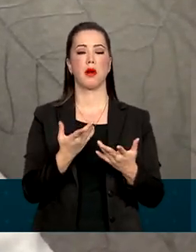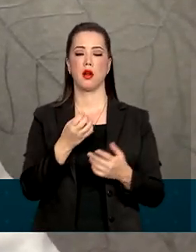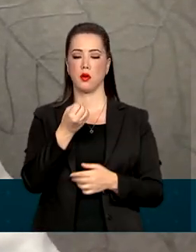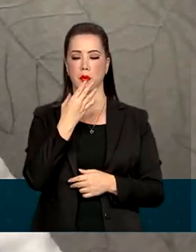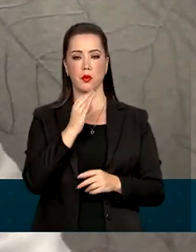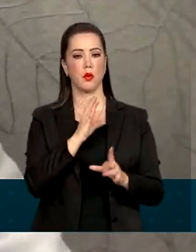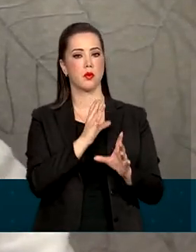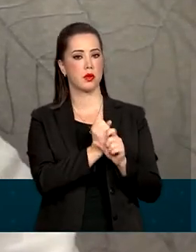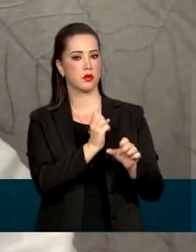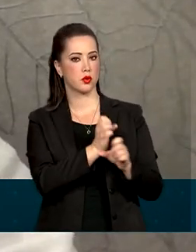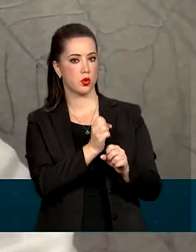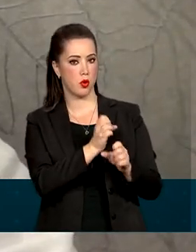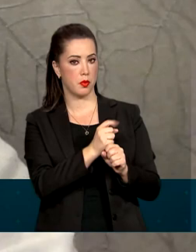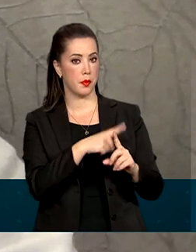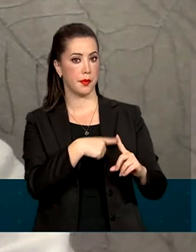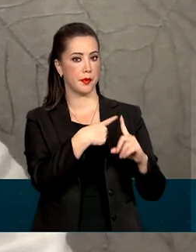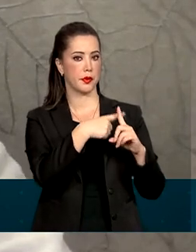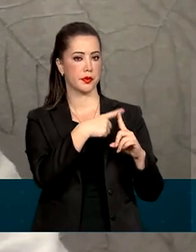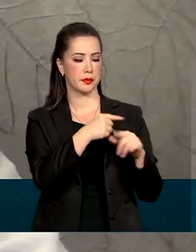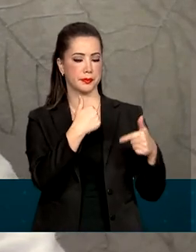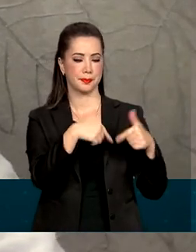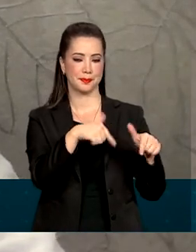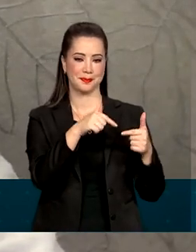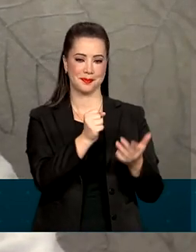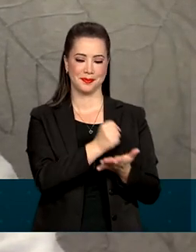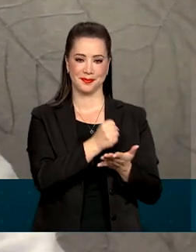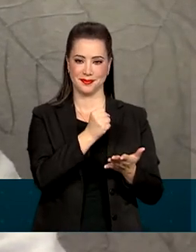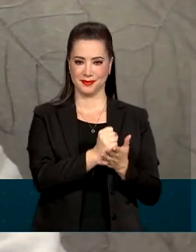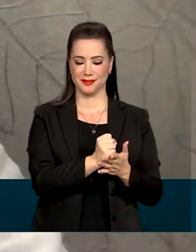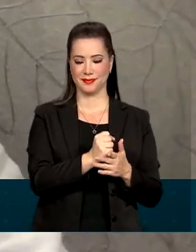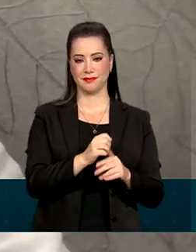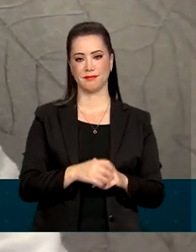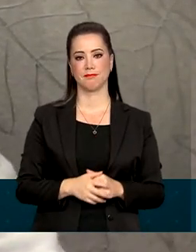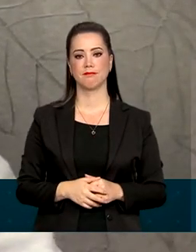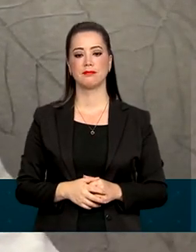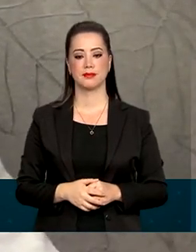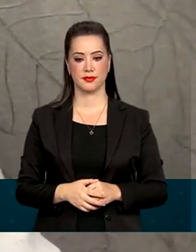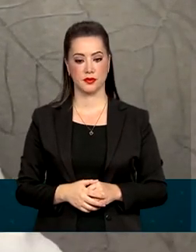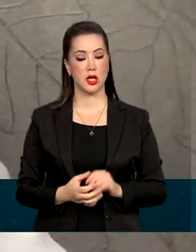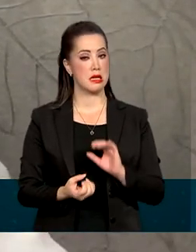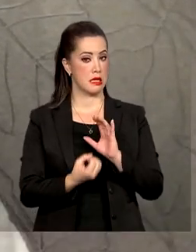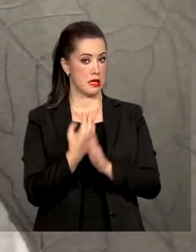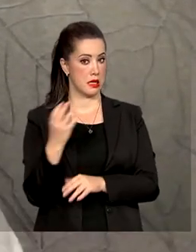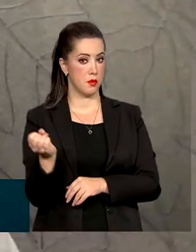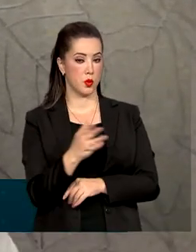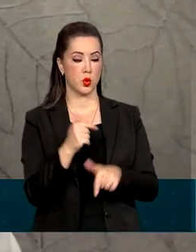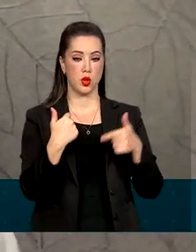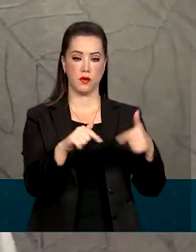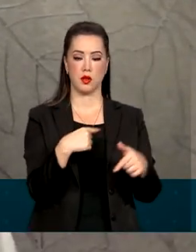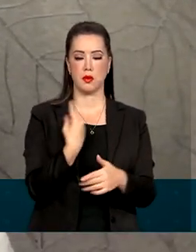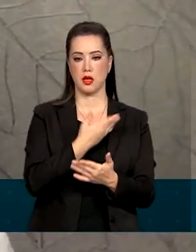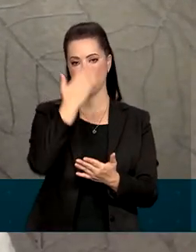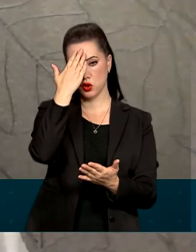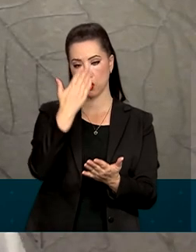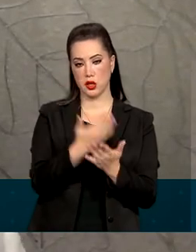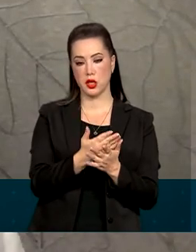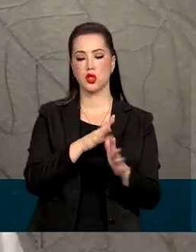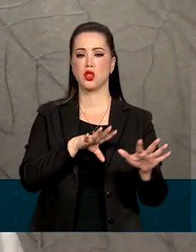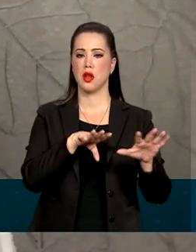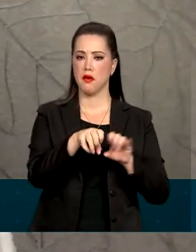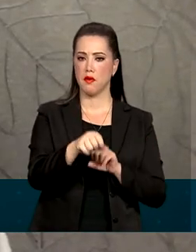positivo de empregos no país no mês passado. Além de gerar novos empregos, a acredita muito na formação de pessoas.